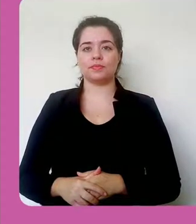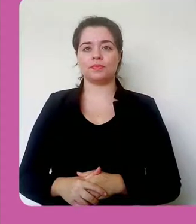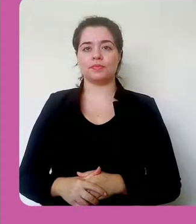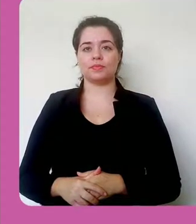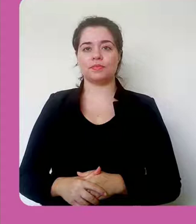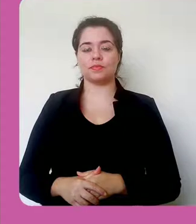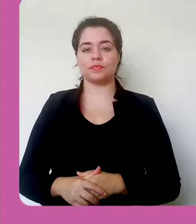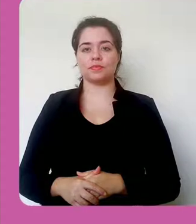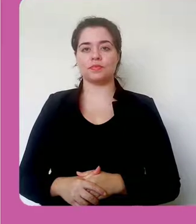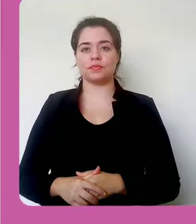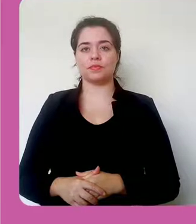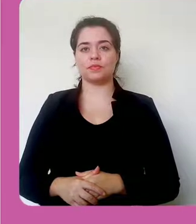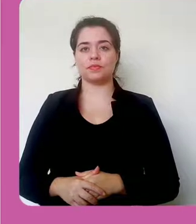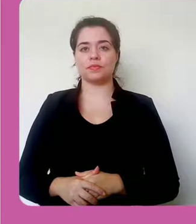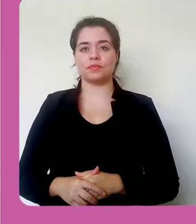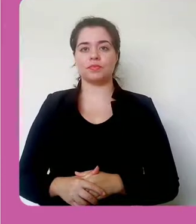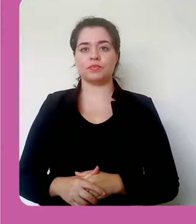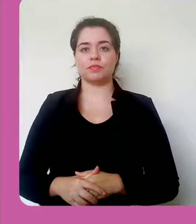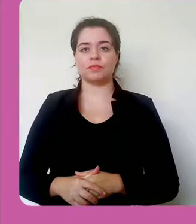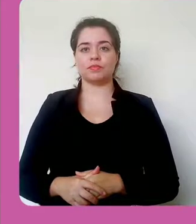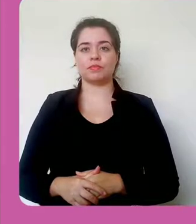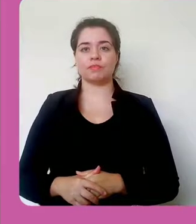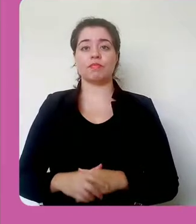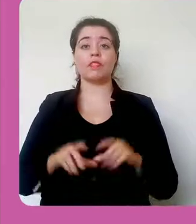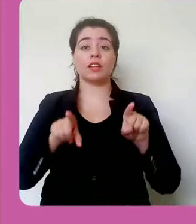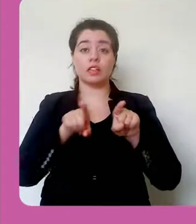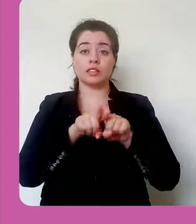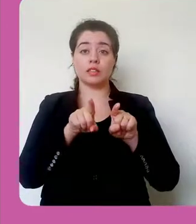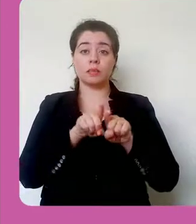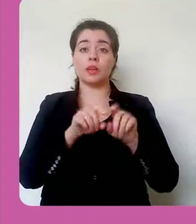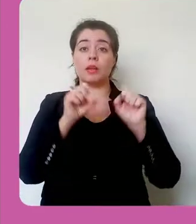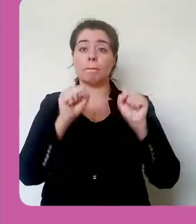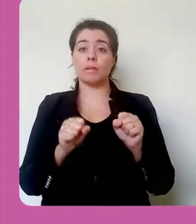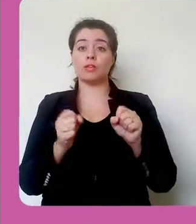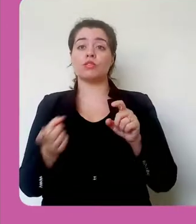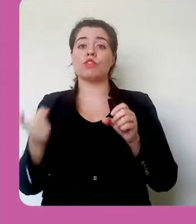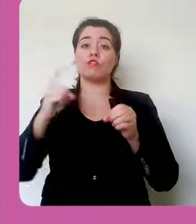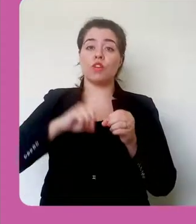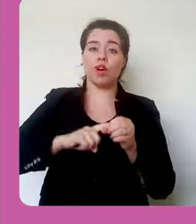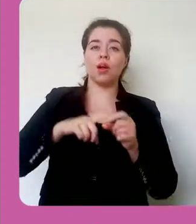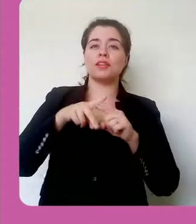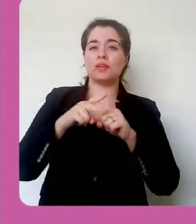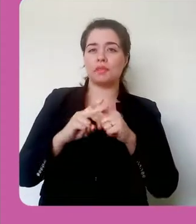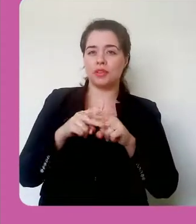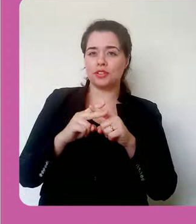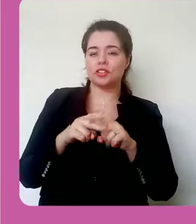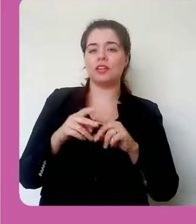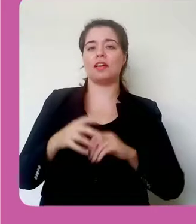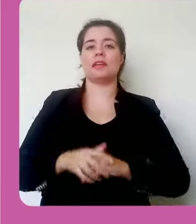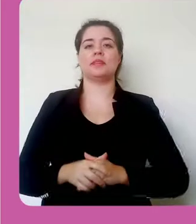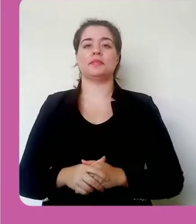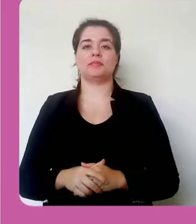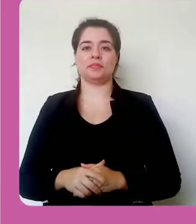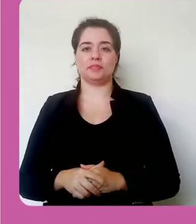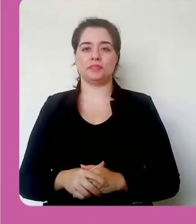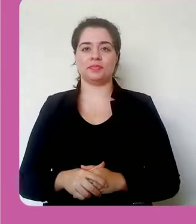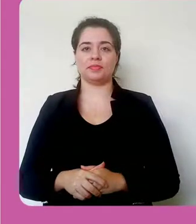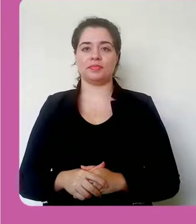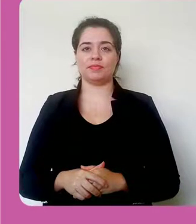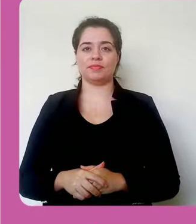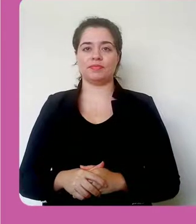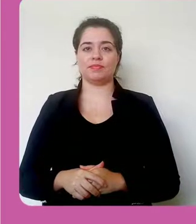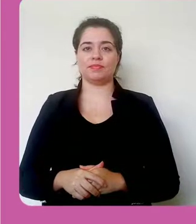Posso voltar, clicar em editar, de volta pra edição. Como também eu